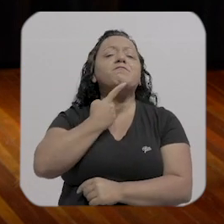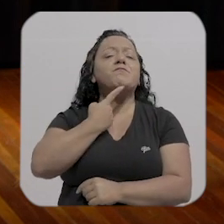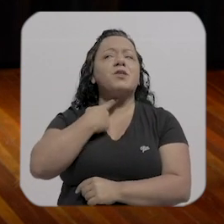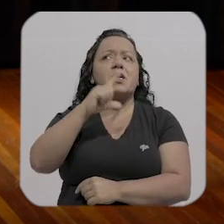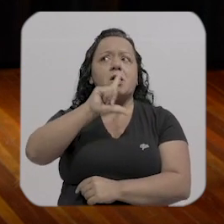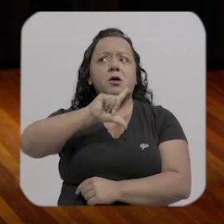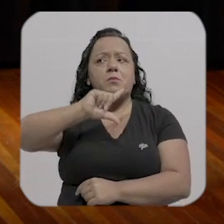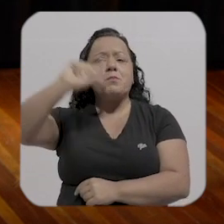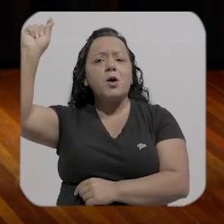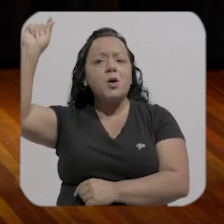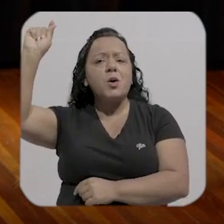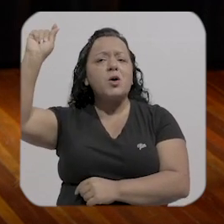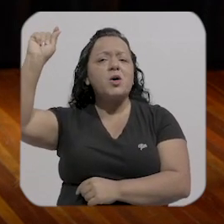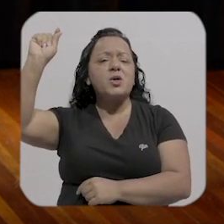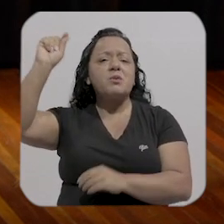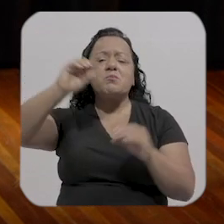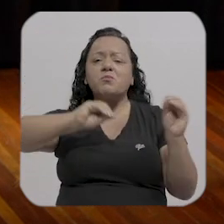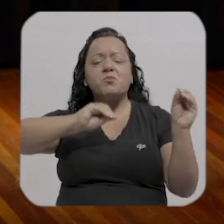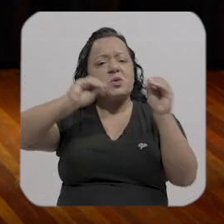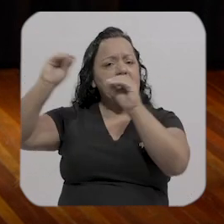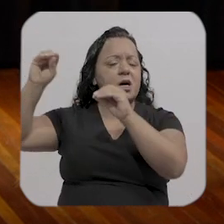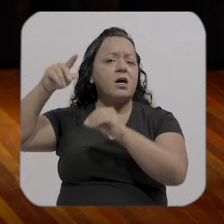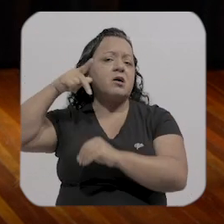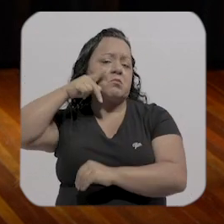enxergar os artistas desse lugar